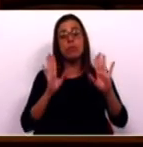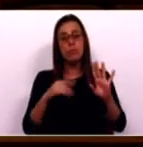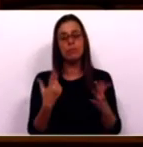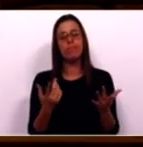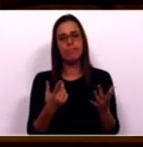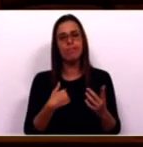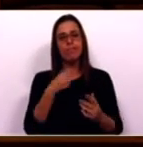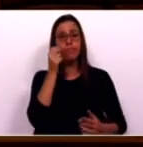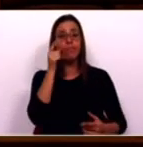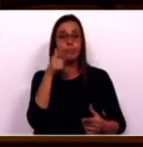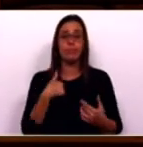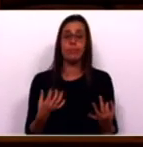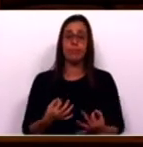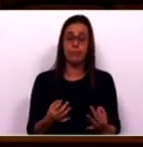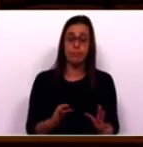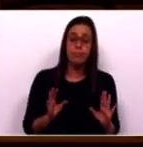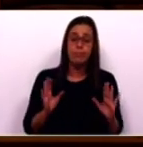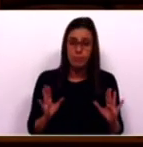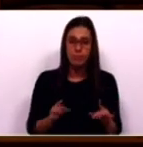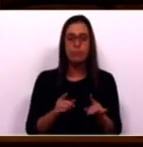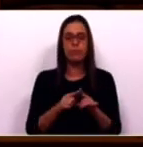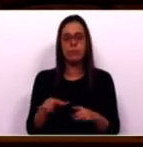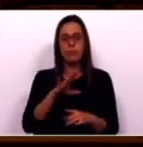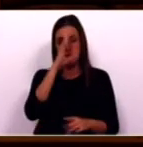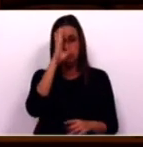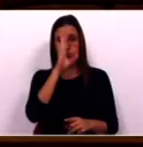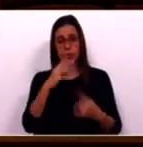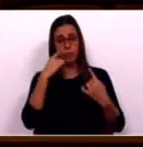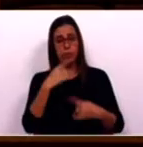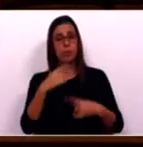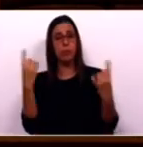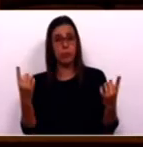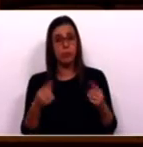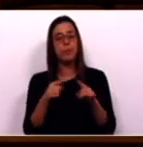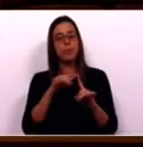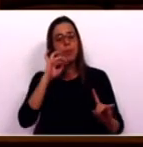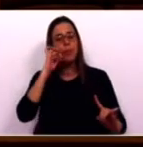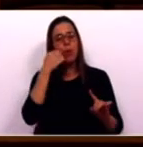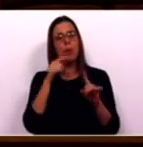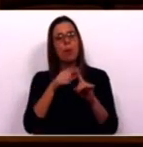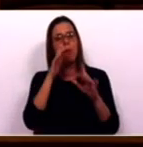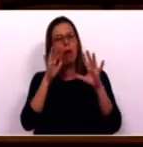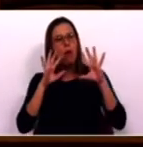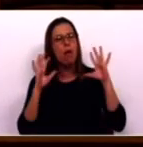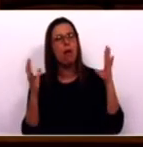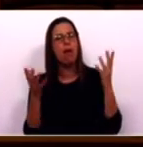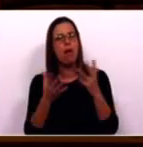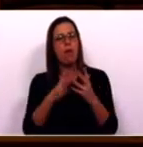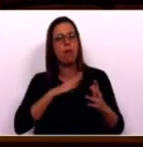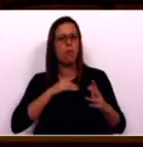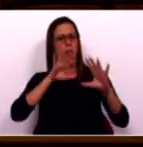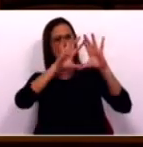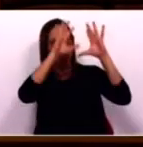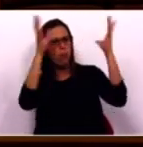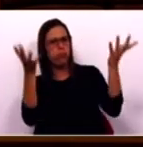para que não estivéssemos alertados. Com efeito, é do amplo conhecimento público que uma das consequências do aquecimento global do planeta